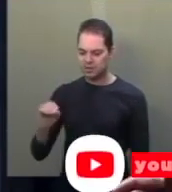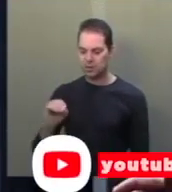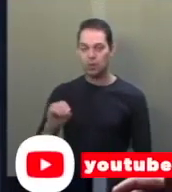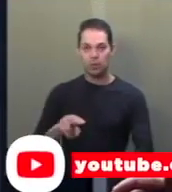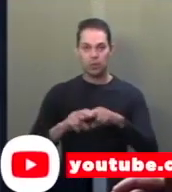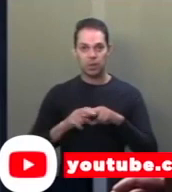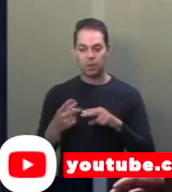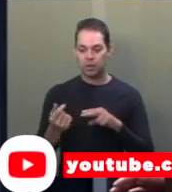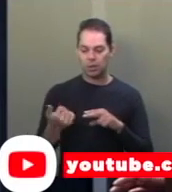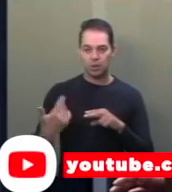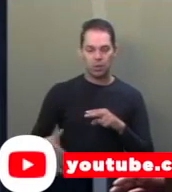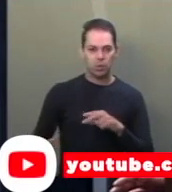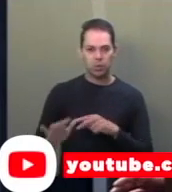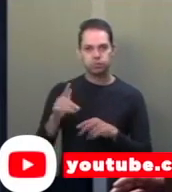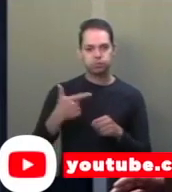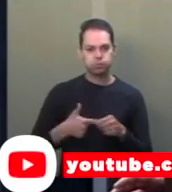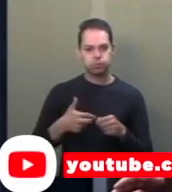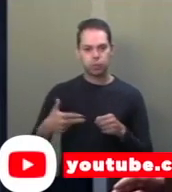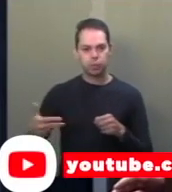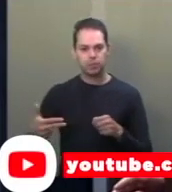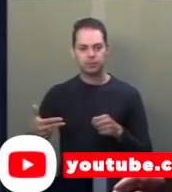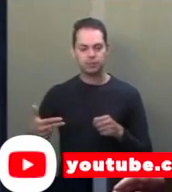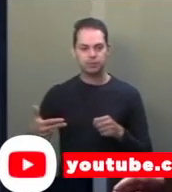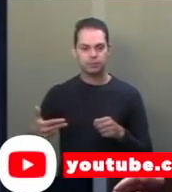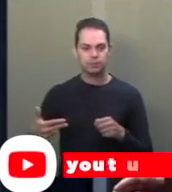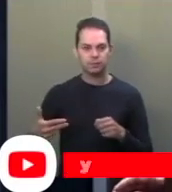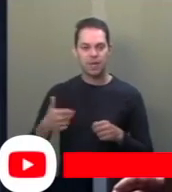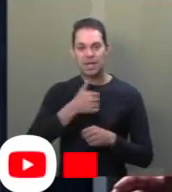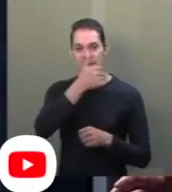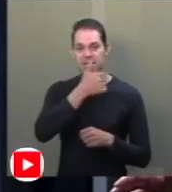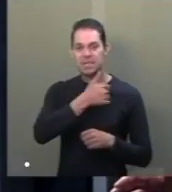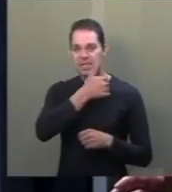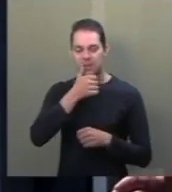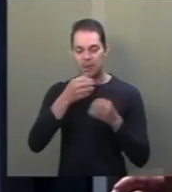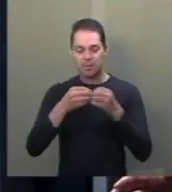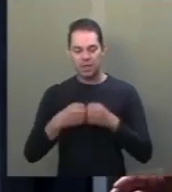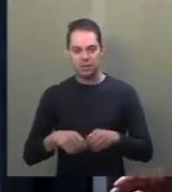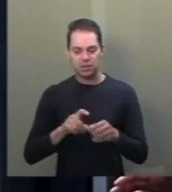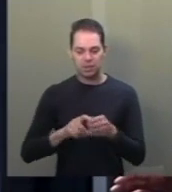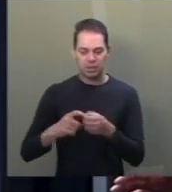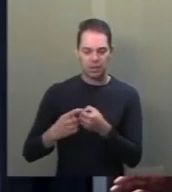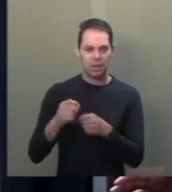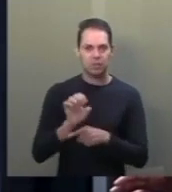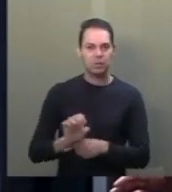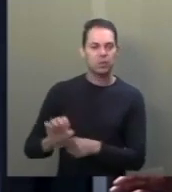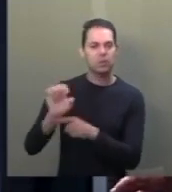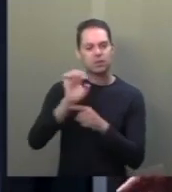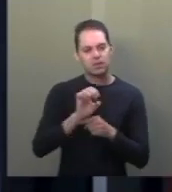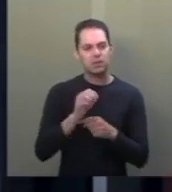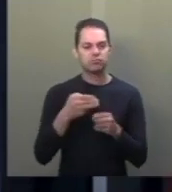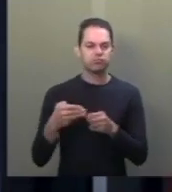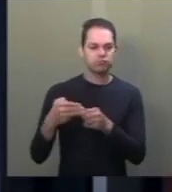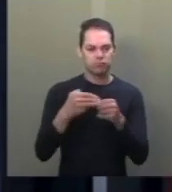aumento do preço dos combustíveis para sacrificar ainda mais os entes federados com